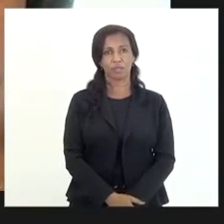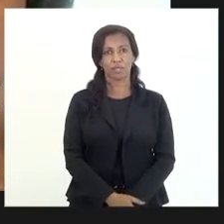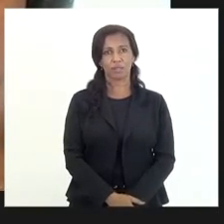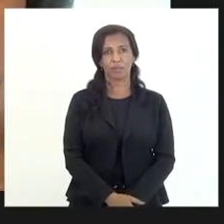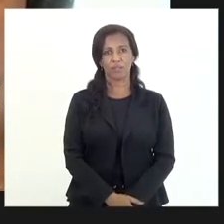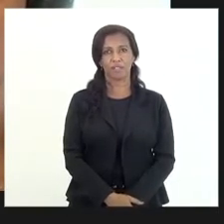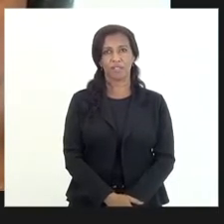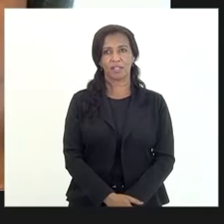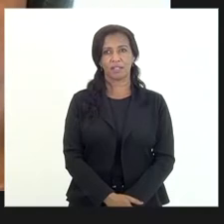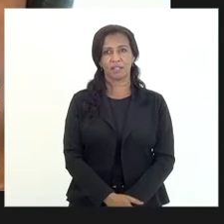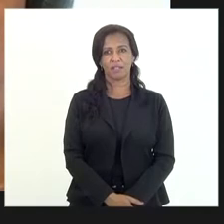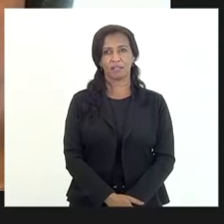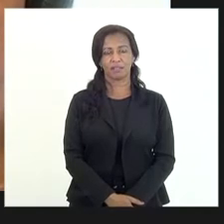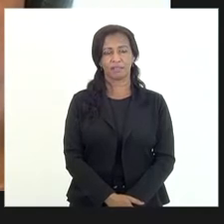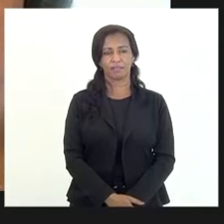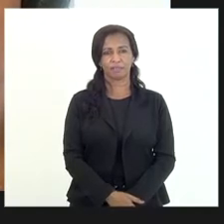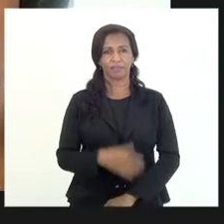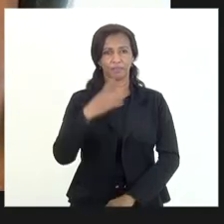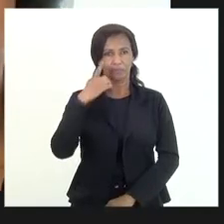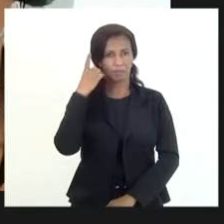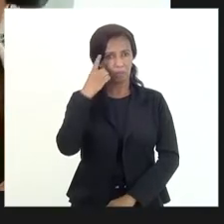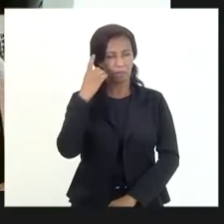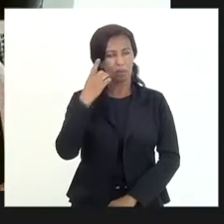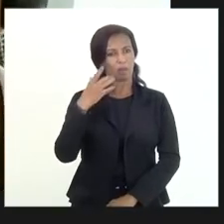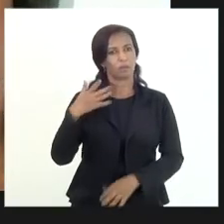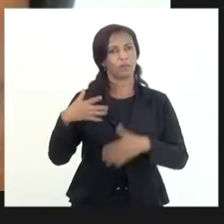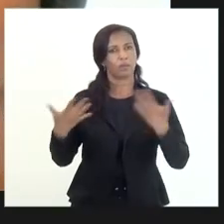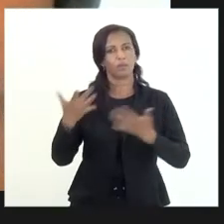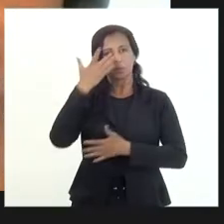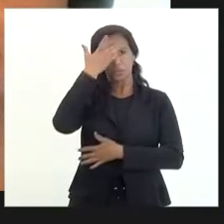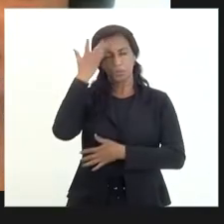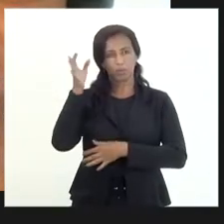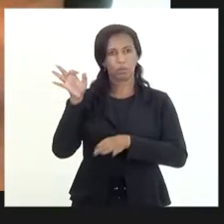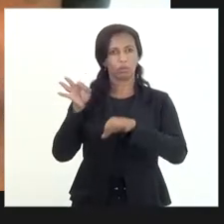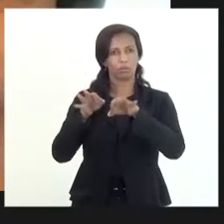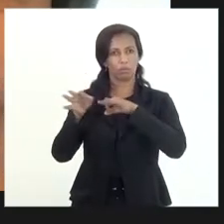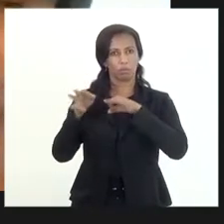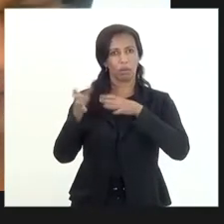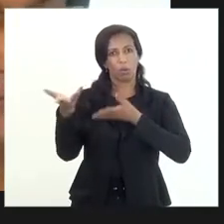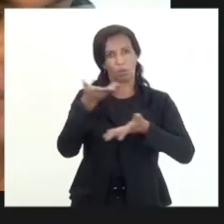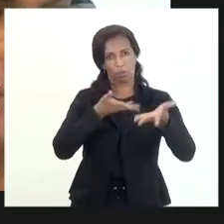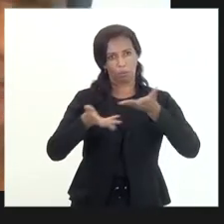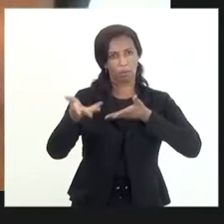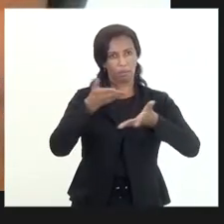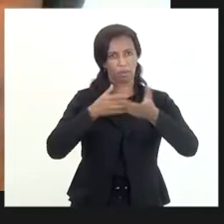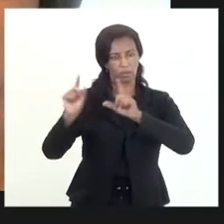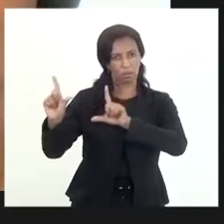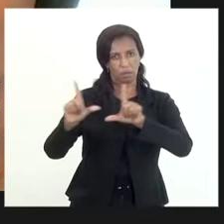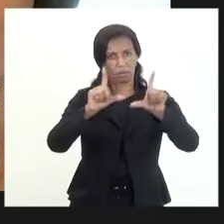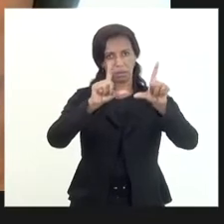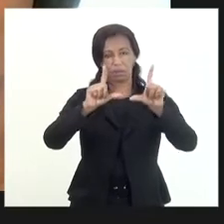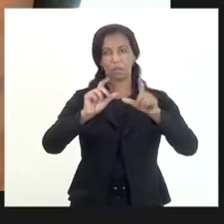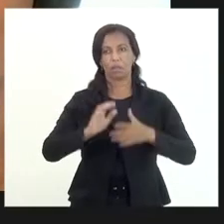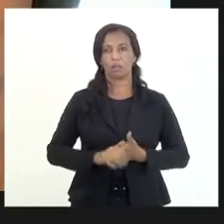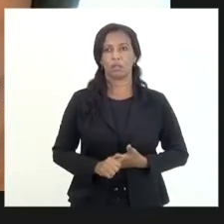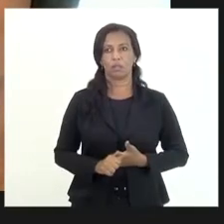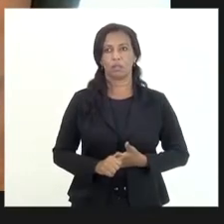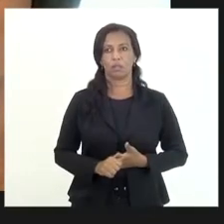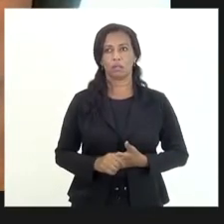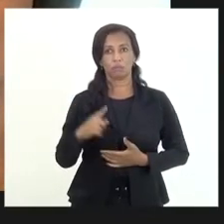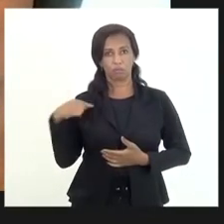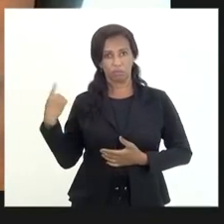deputado enquanto o pessoal está abrindo a possibilidade de compartilhar a gente também montou uma